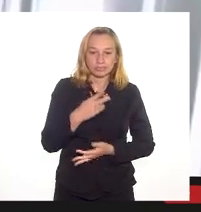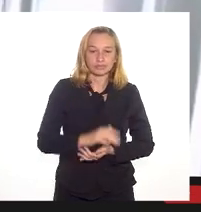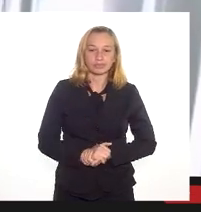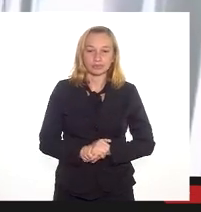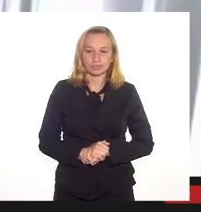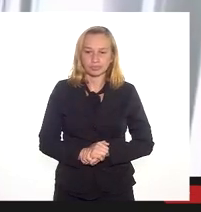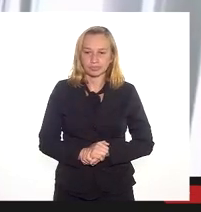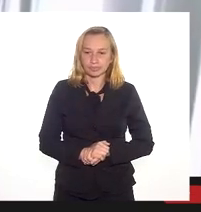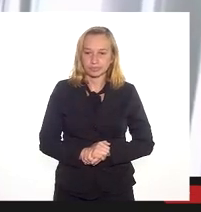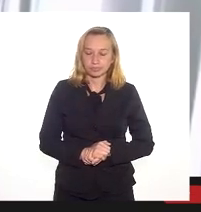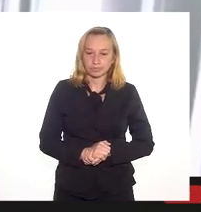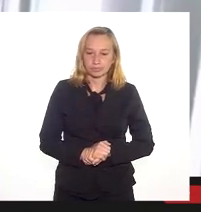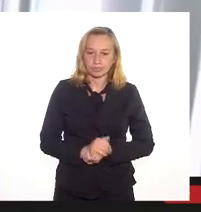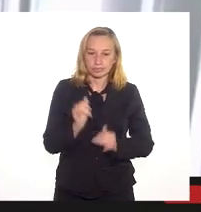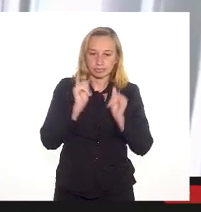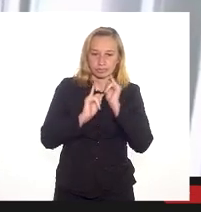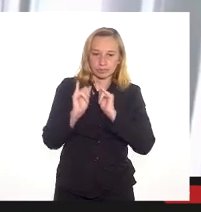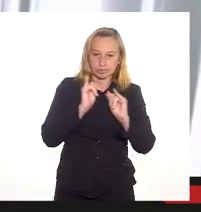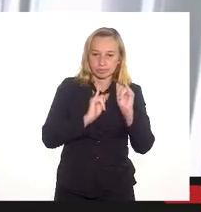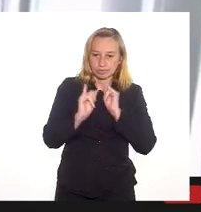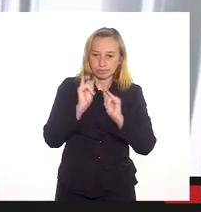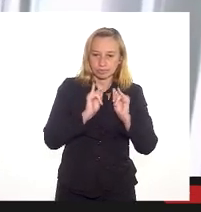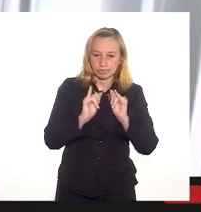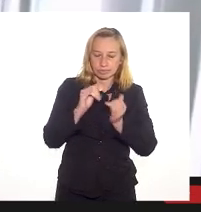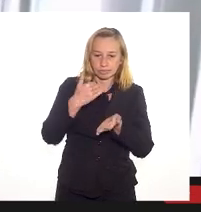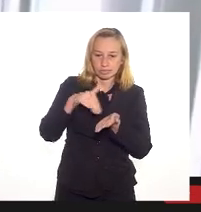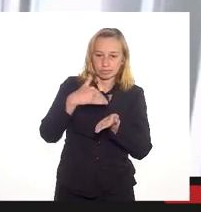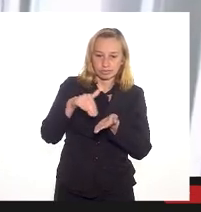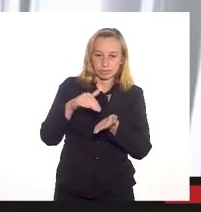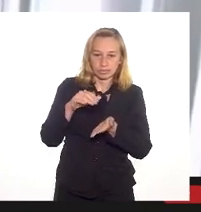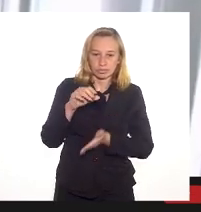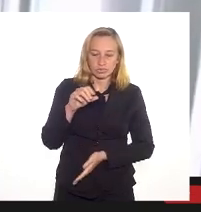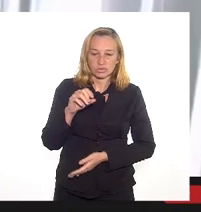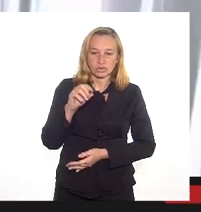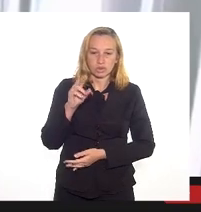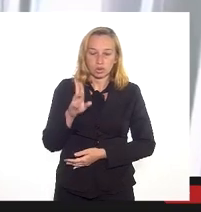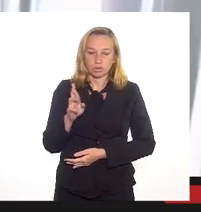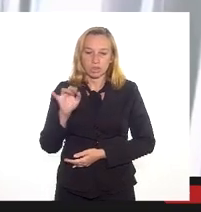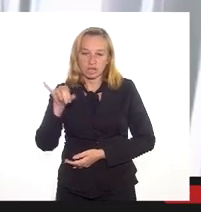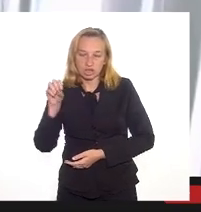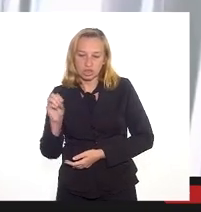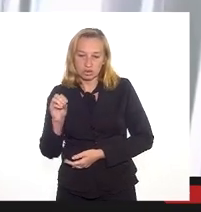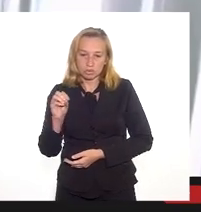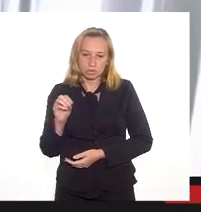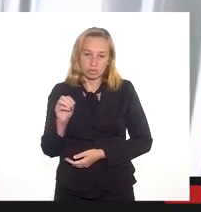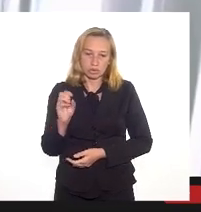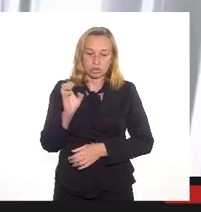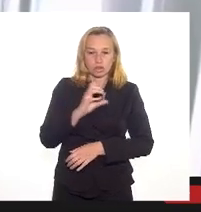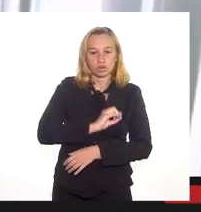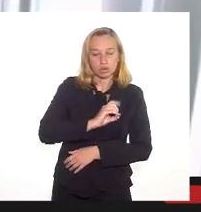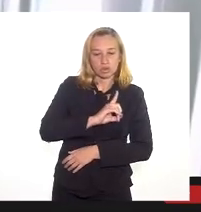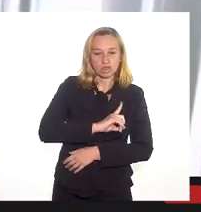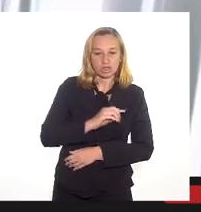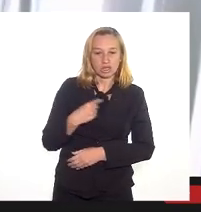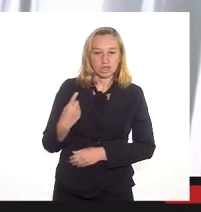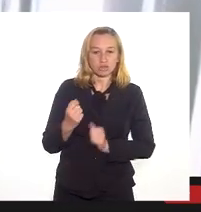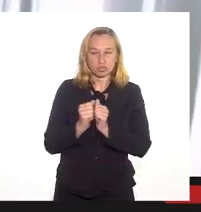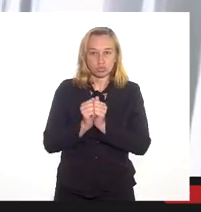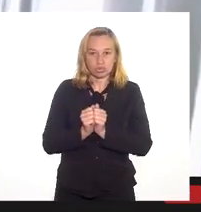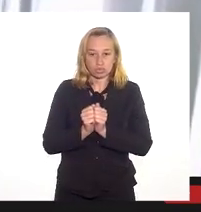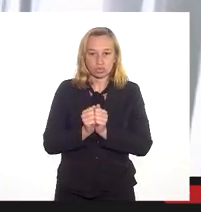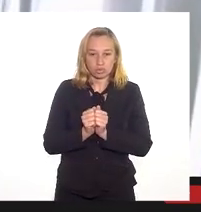fui informado que o secretário de urbanismo do município do Bicaxias estaria conosco aqui.